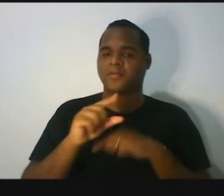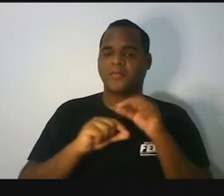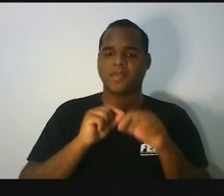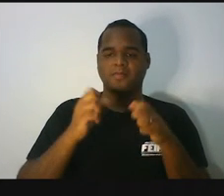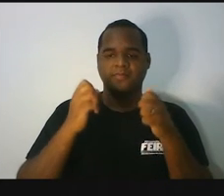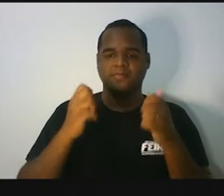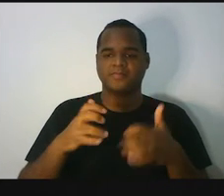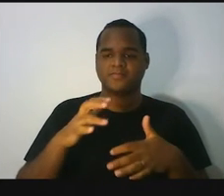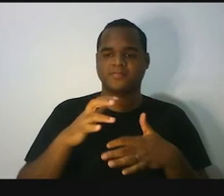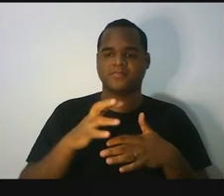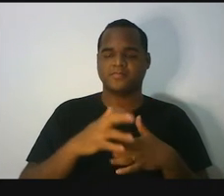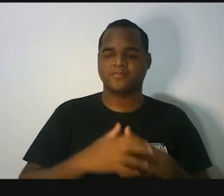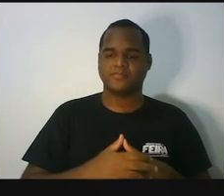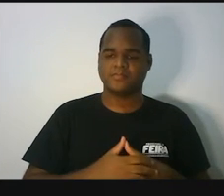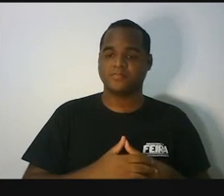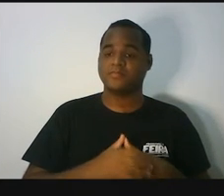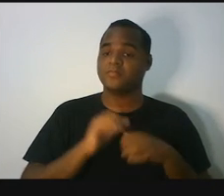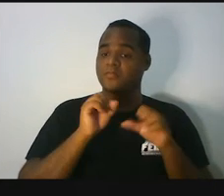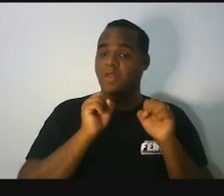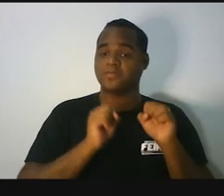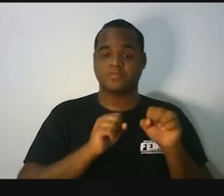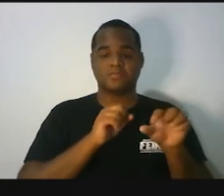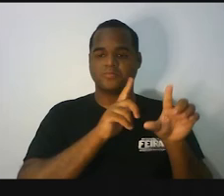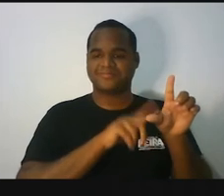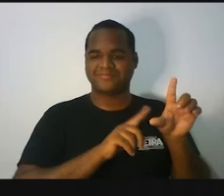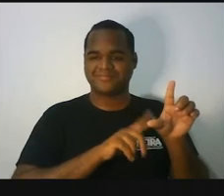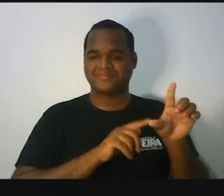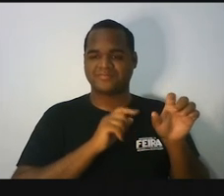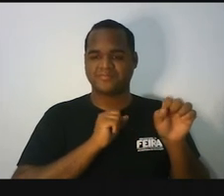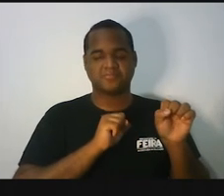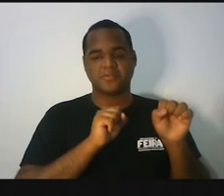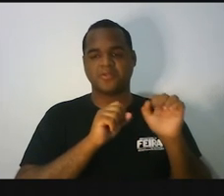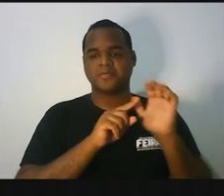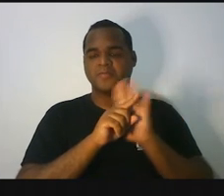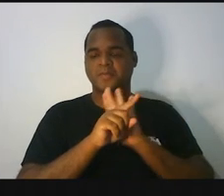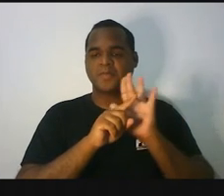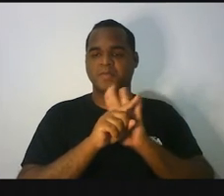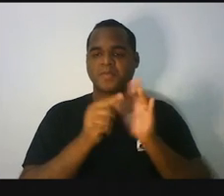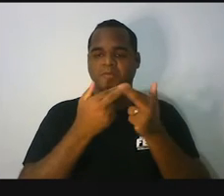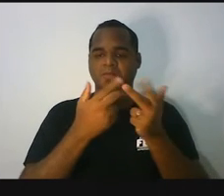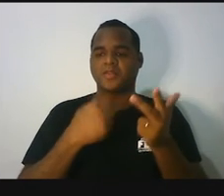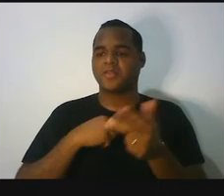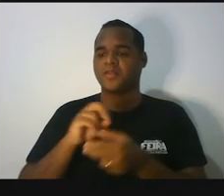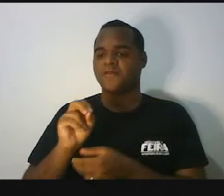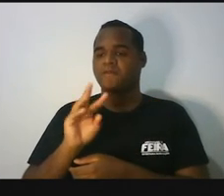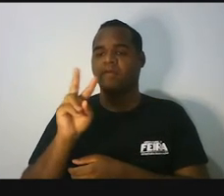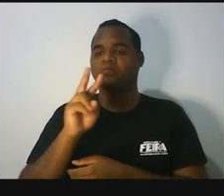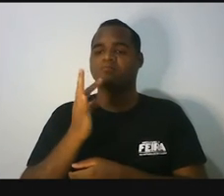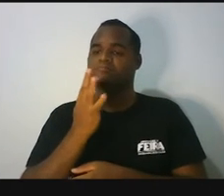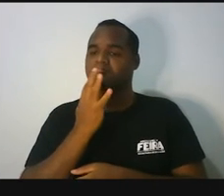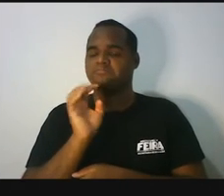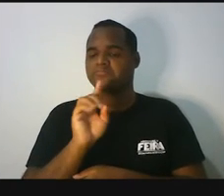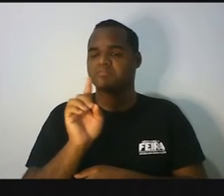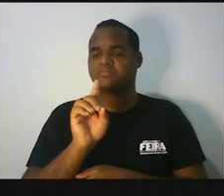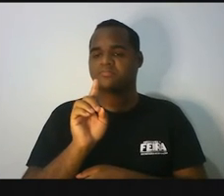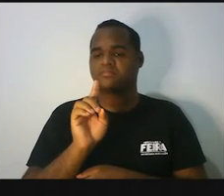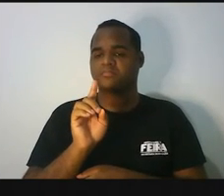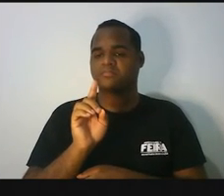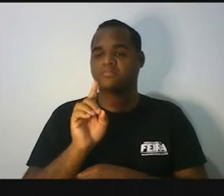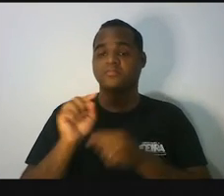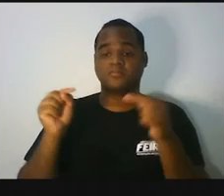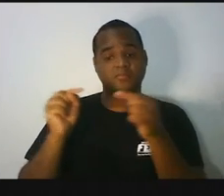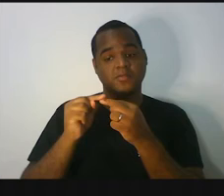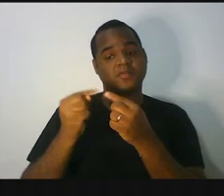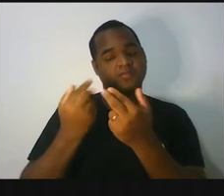Ó. Tem a parte da letrinha da incógnita que é o valor que você não conhece até o momento e tem a igualdade.